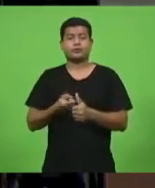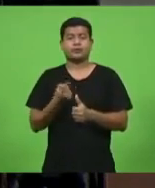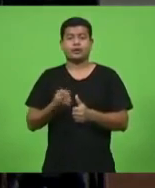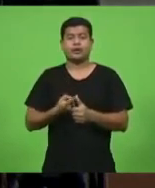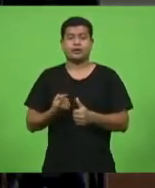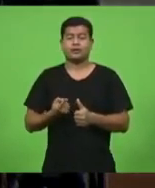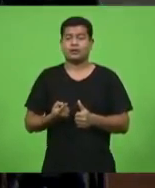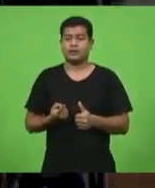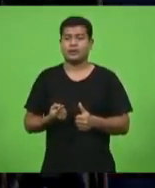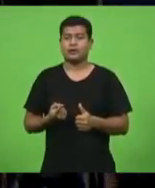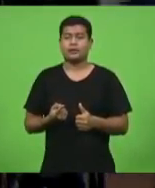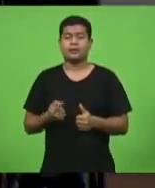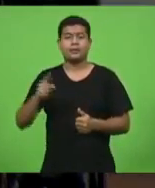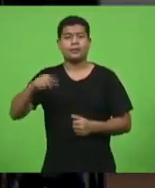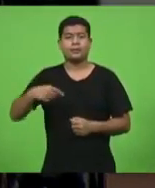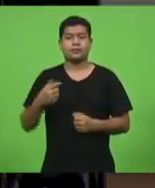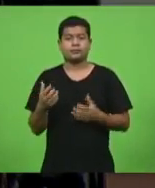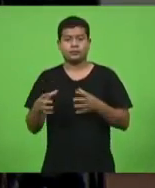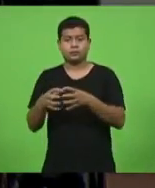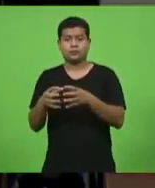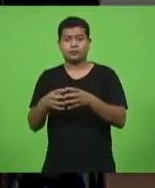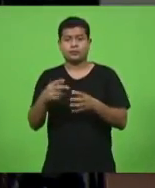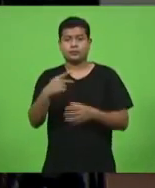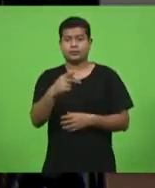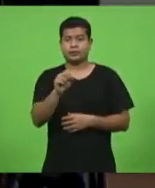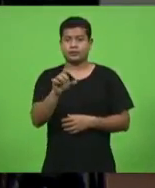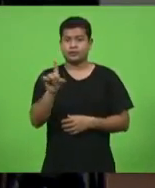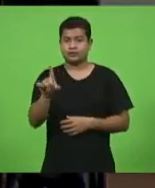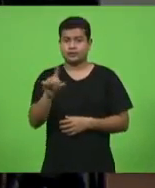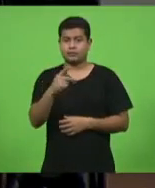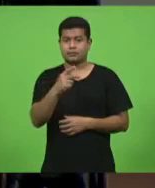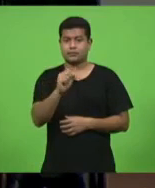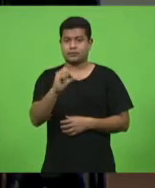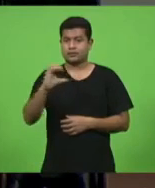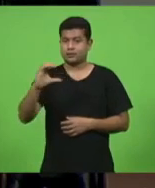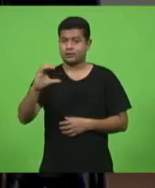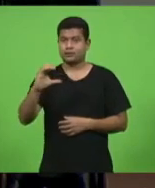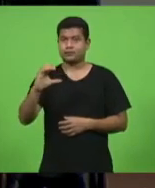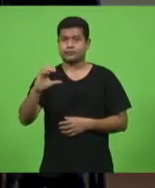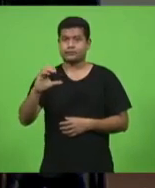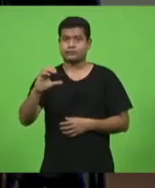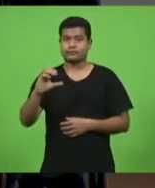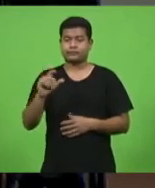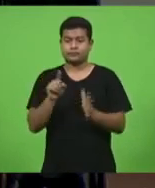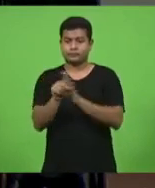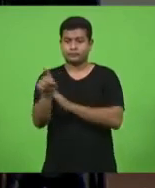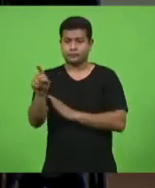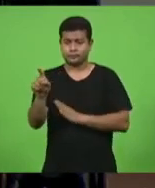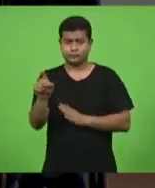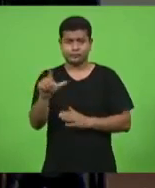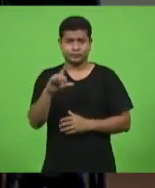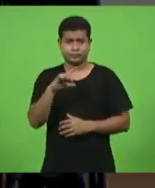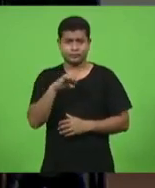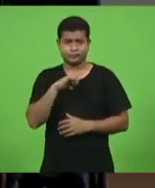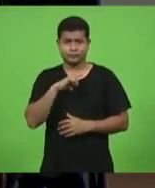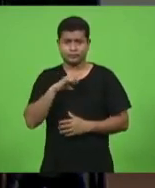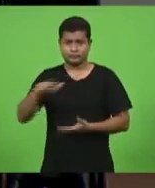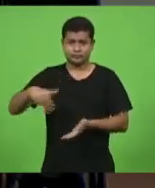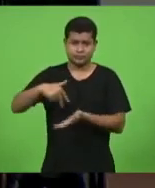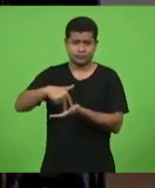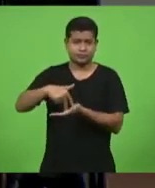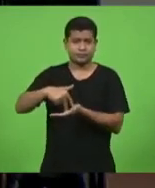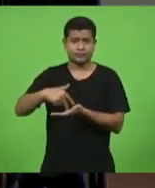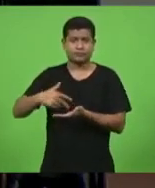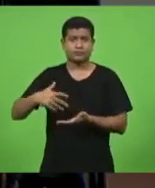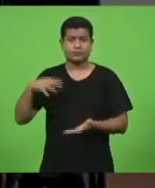é do bloco PSD, PSC. Consulto se algum dos deputados do